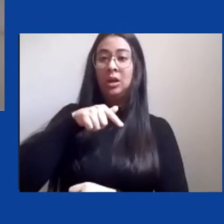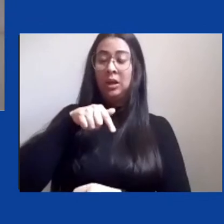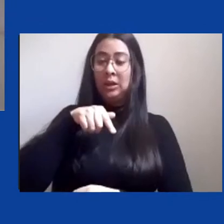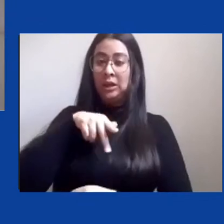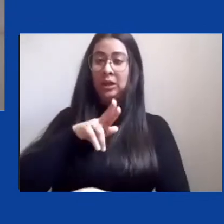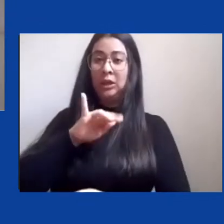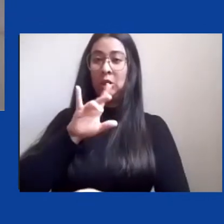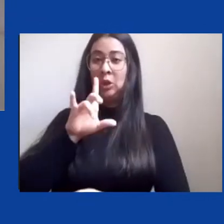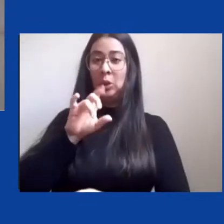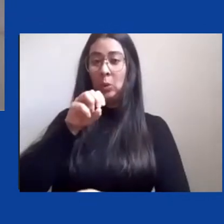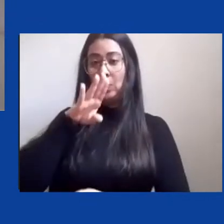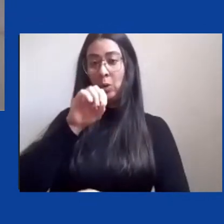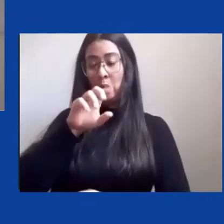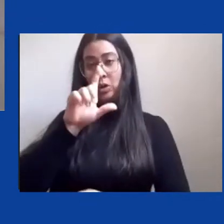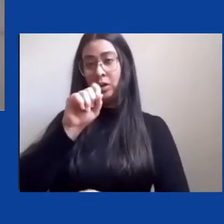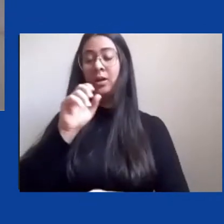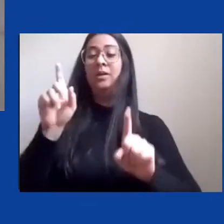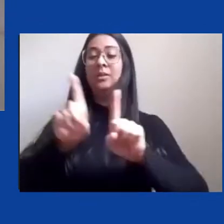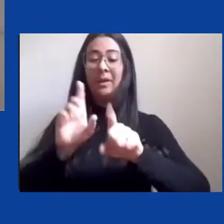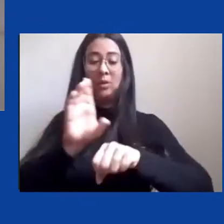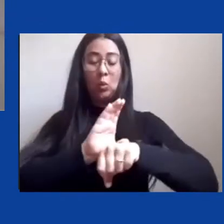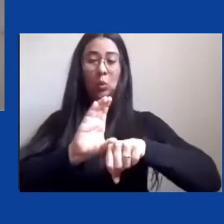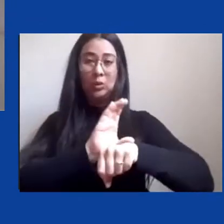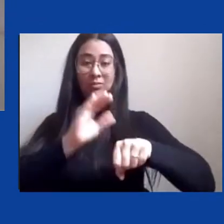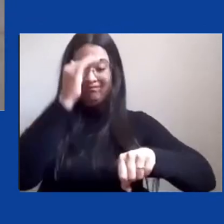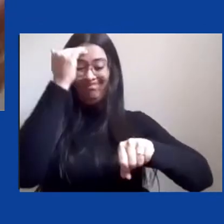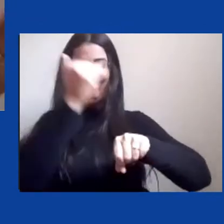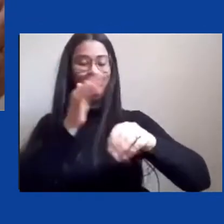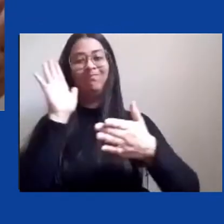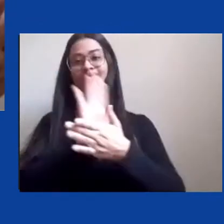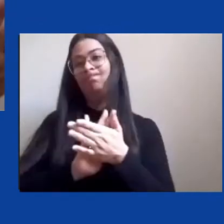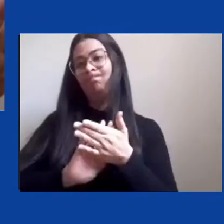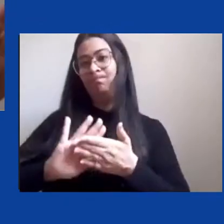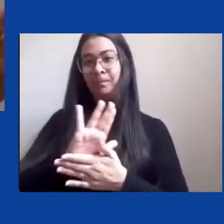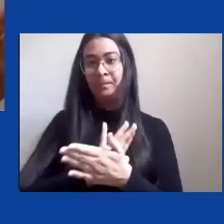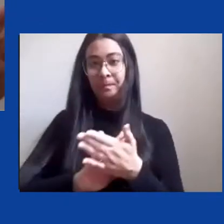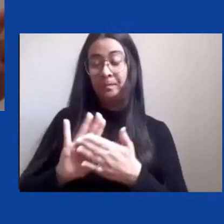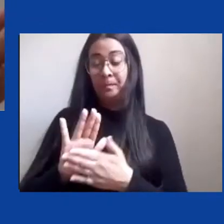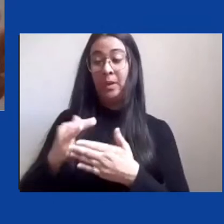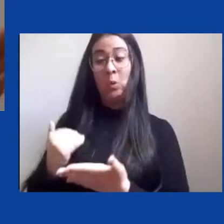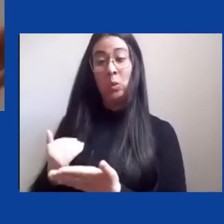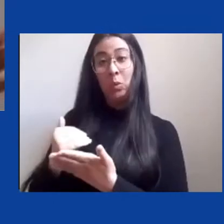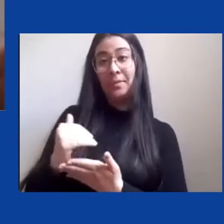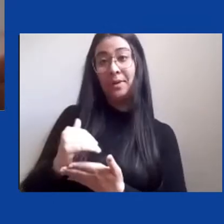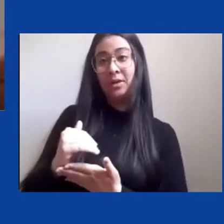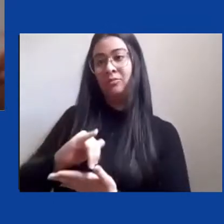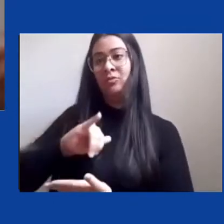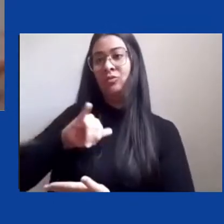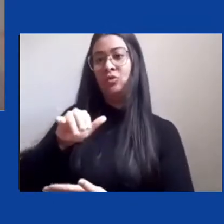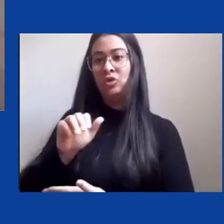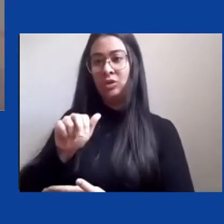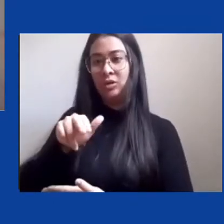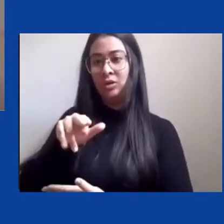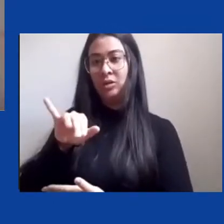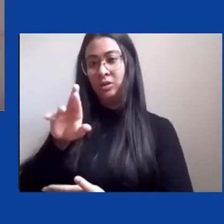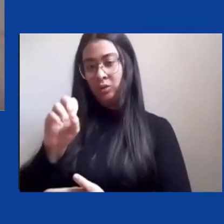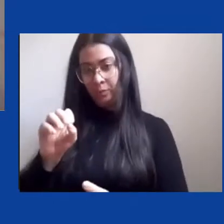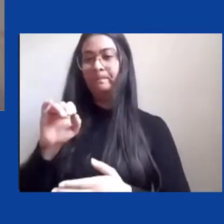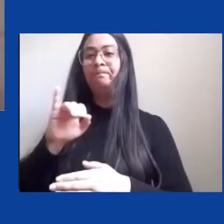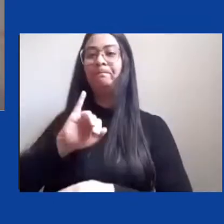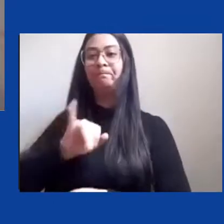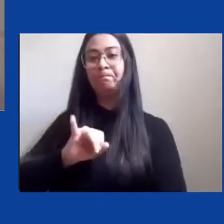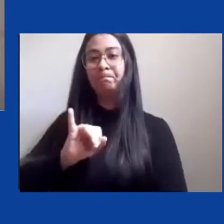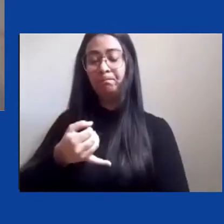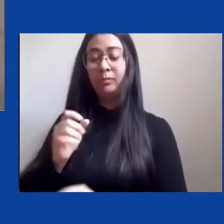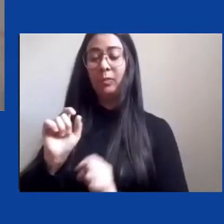constituição federal desde primeiro de janeiro então ele já iniciou dando várias canetadas querendo desmontar a